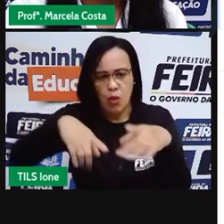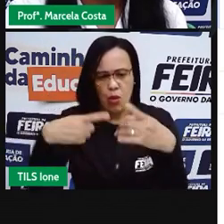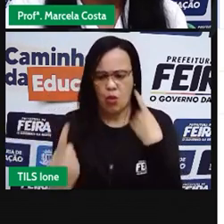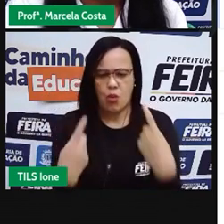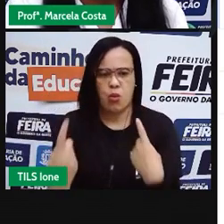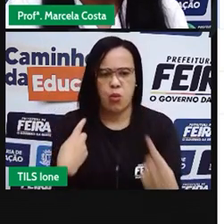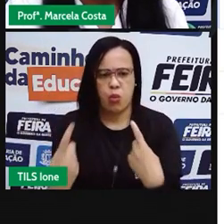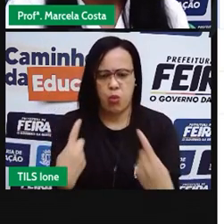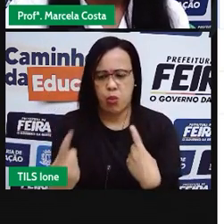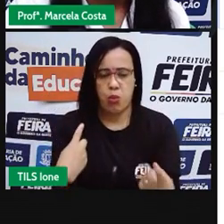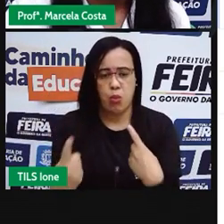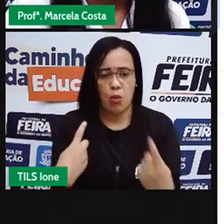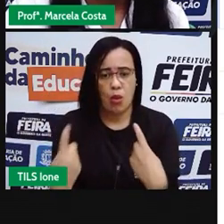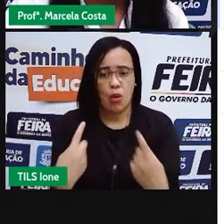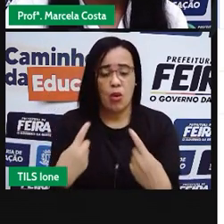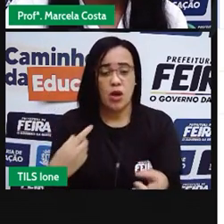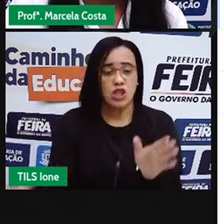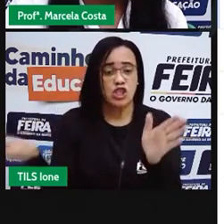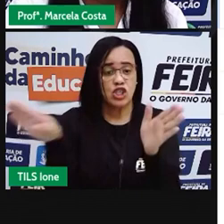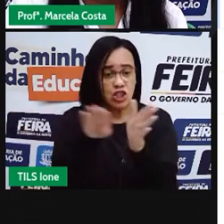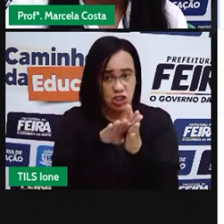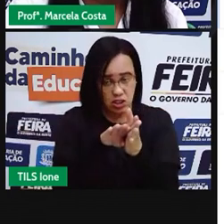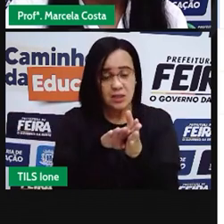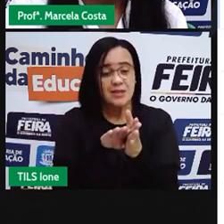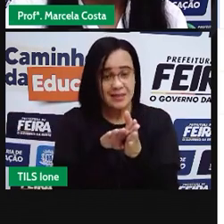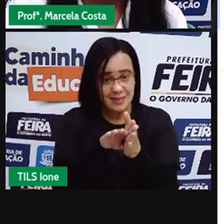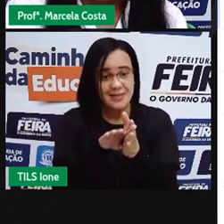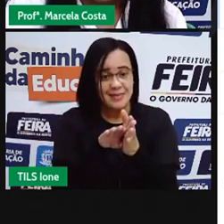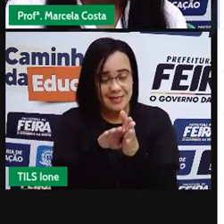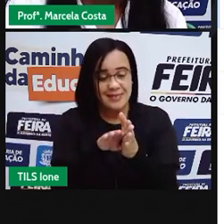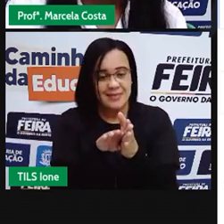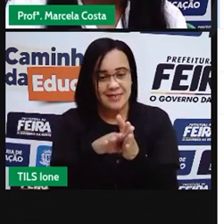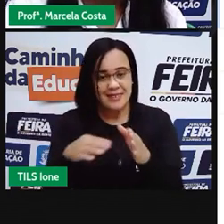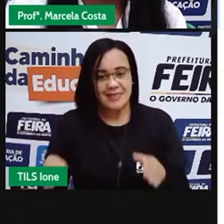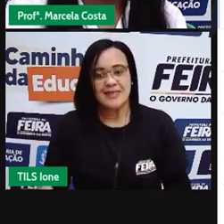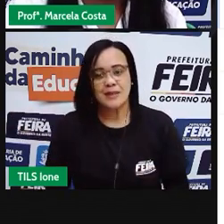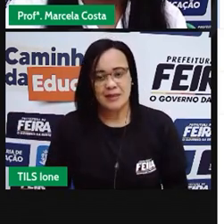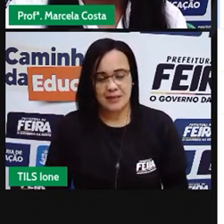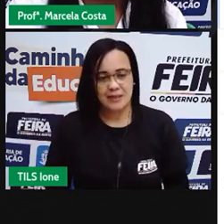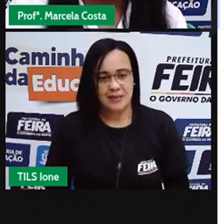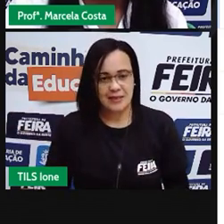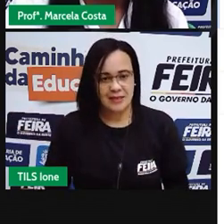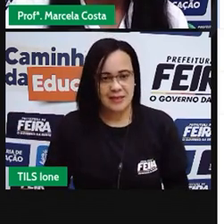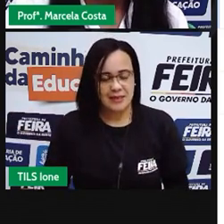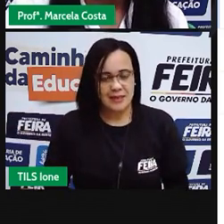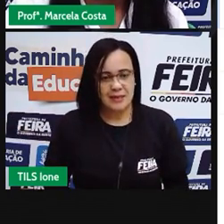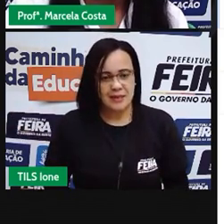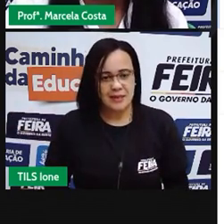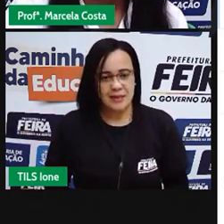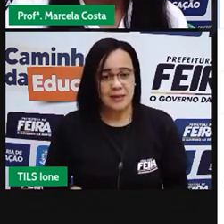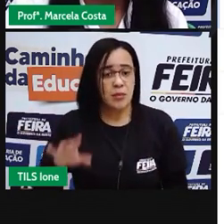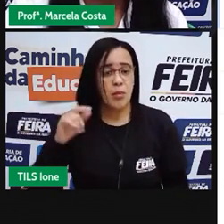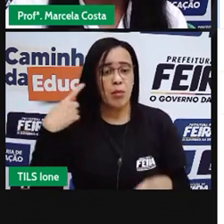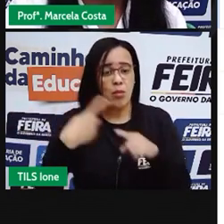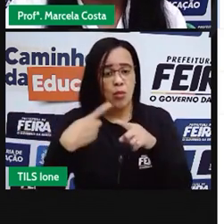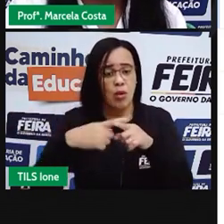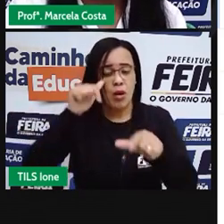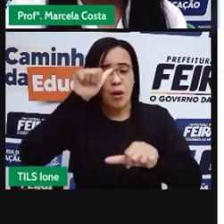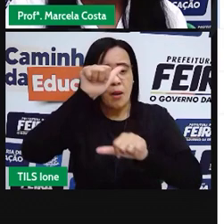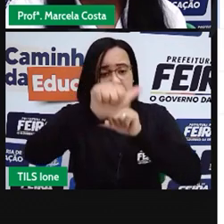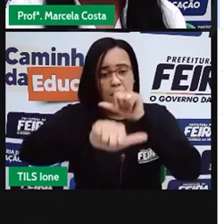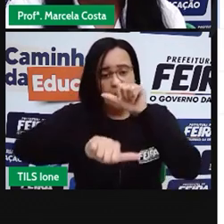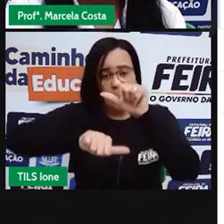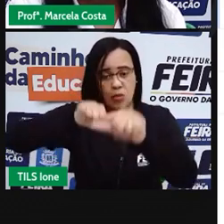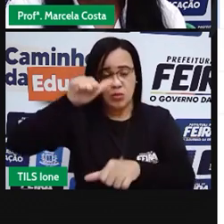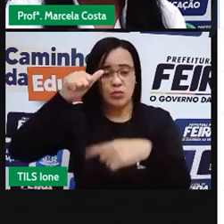outro... no outro sentido da rota do Vargas. Mas nos dois pontos, os dois lugares